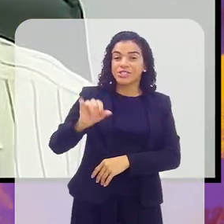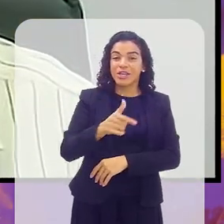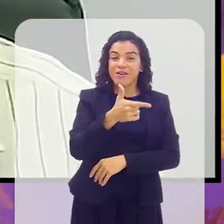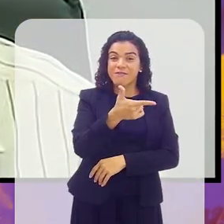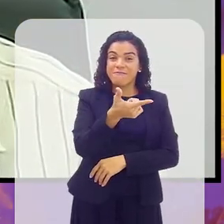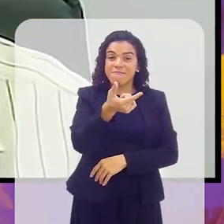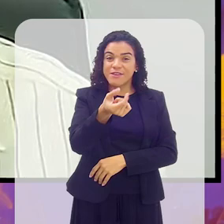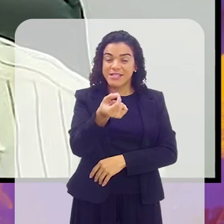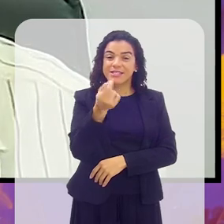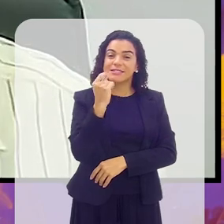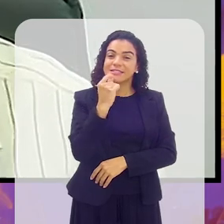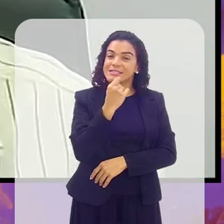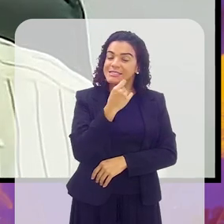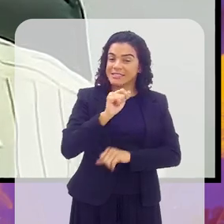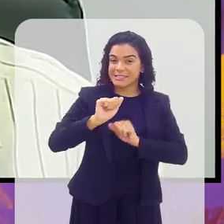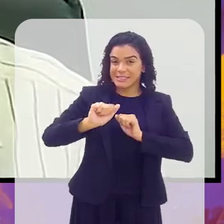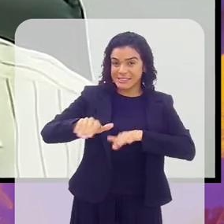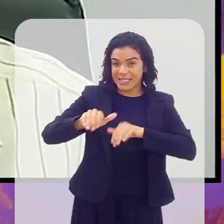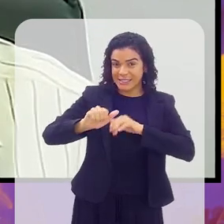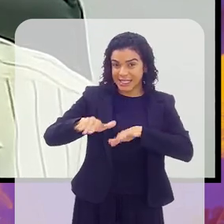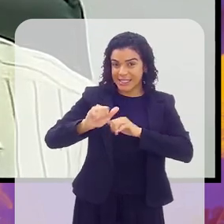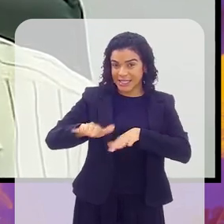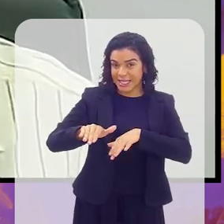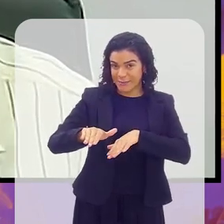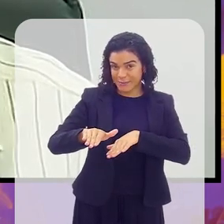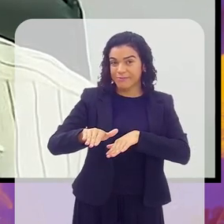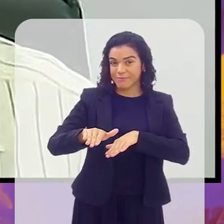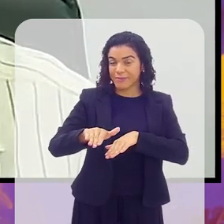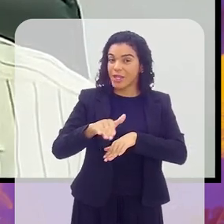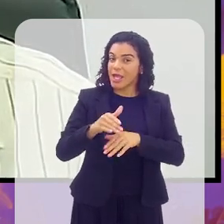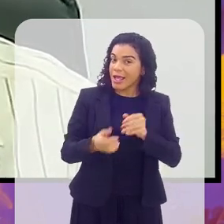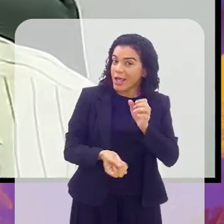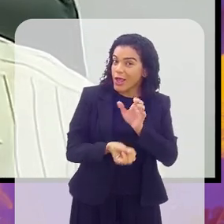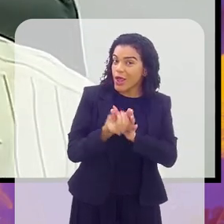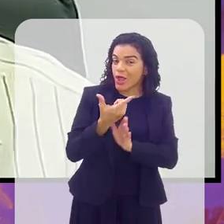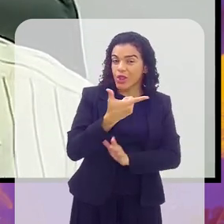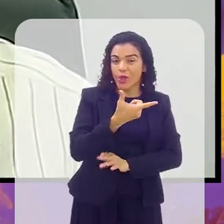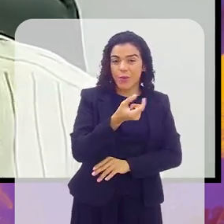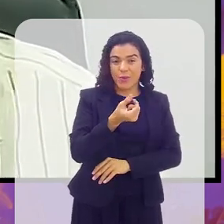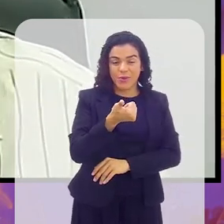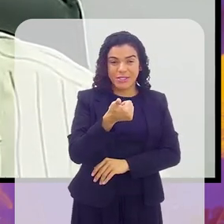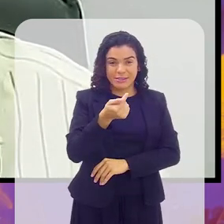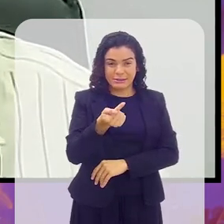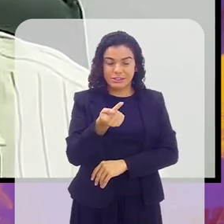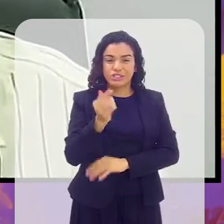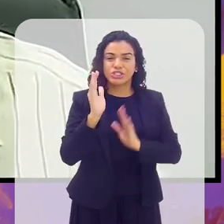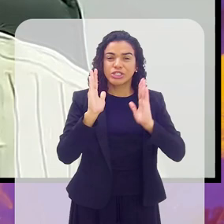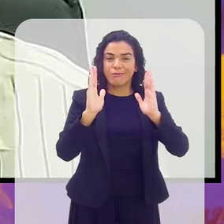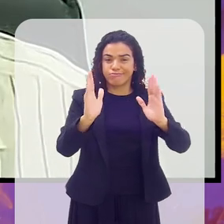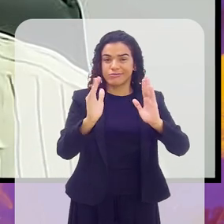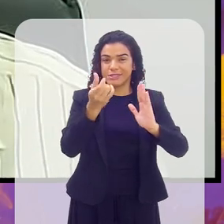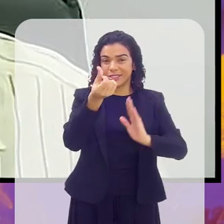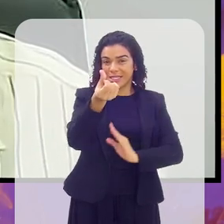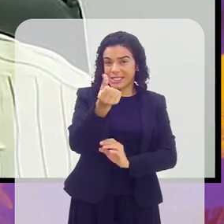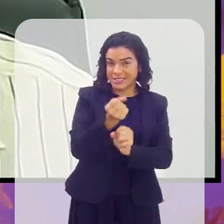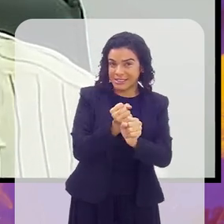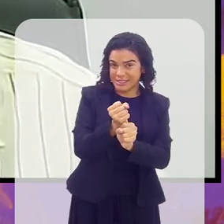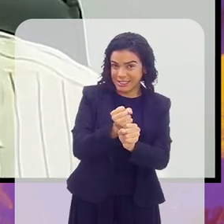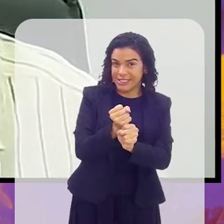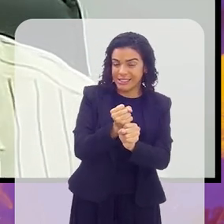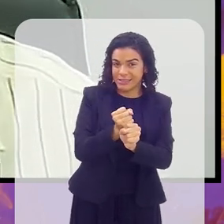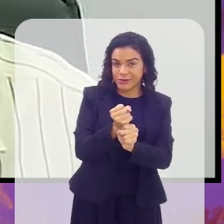de setembro, está fazendo 2017, já fazem seis anos,